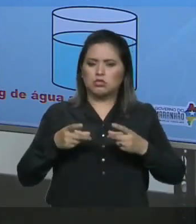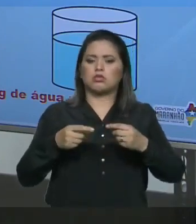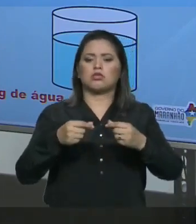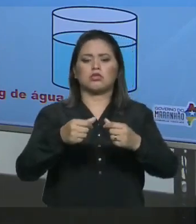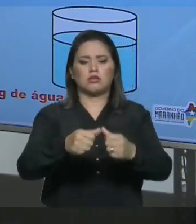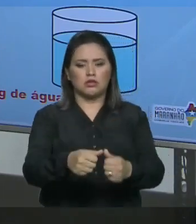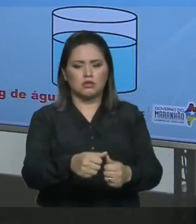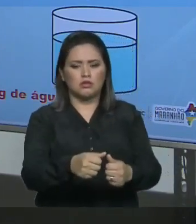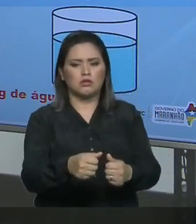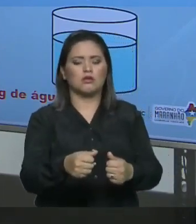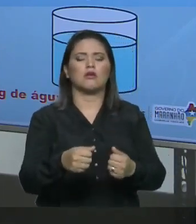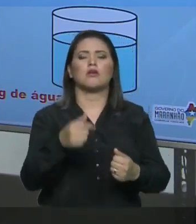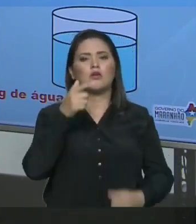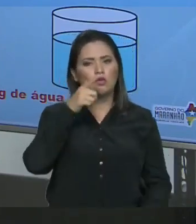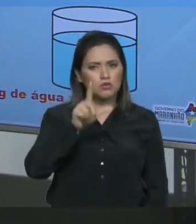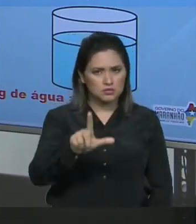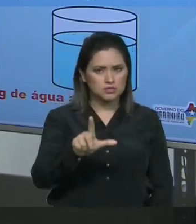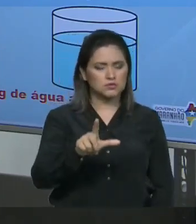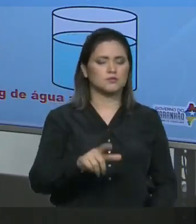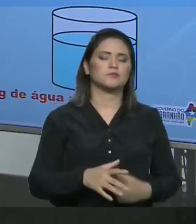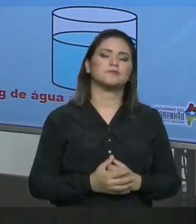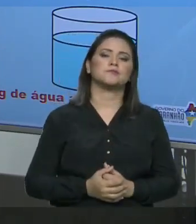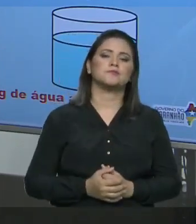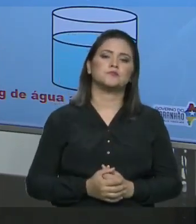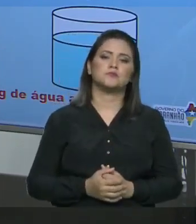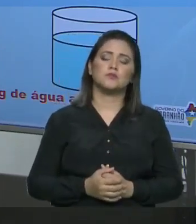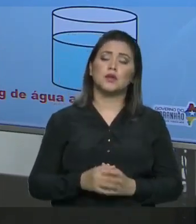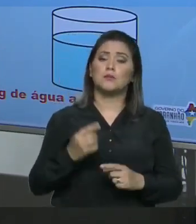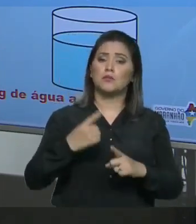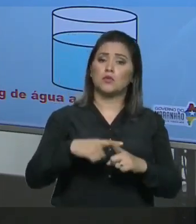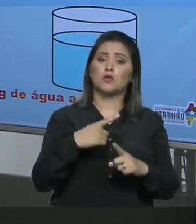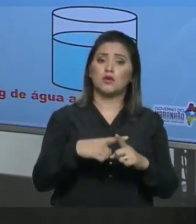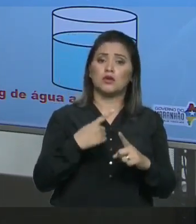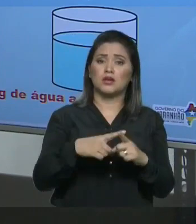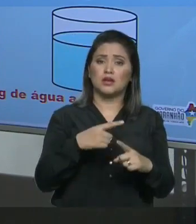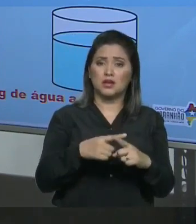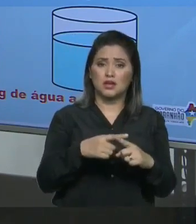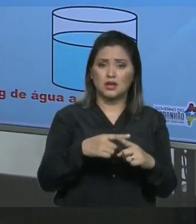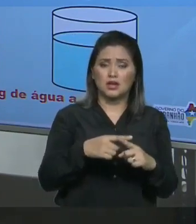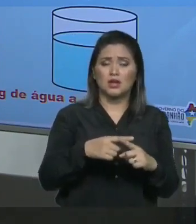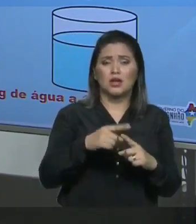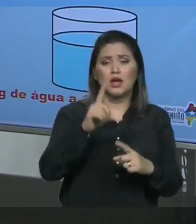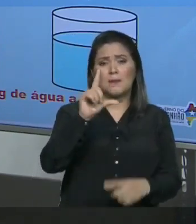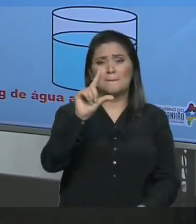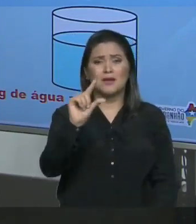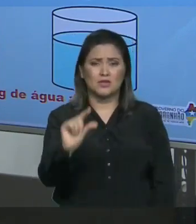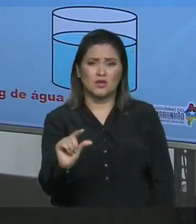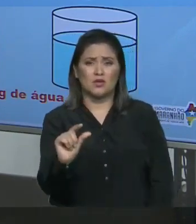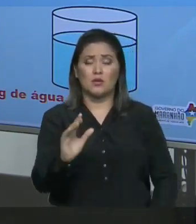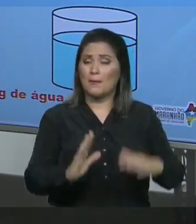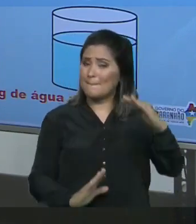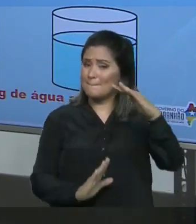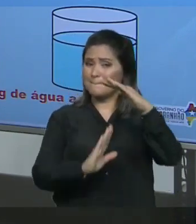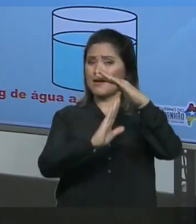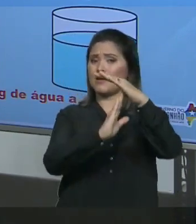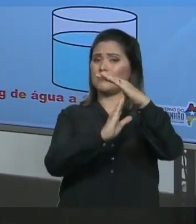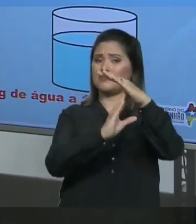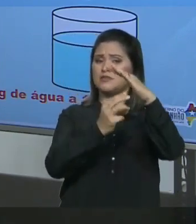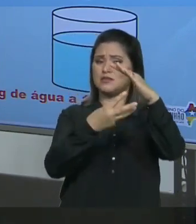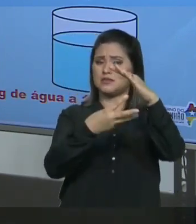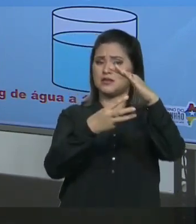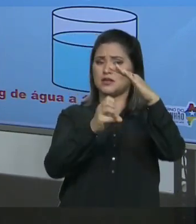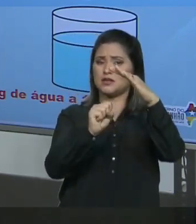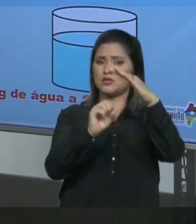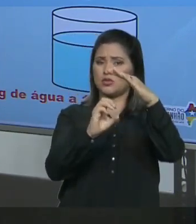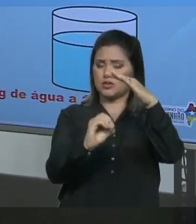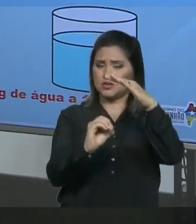colocar Uma quantidade menor Do que a máxima permitida Eu consigo dissolver Tranquilamente Essa solução Será